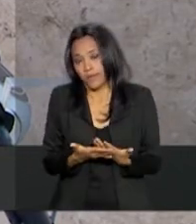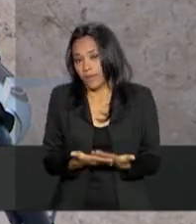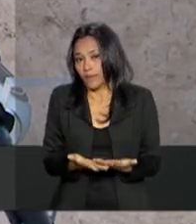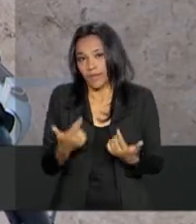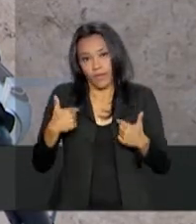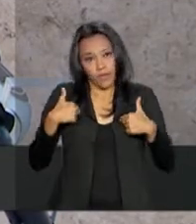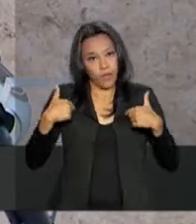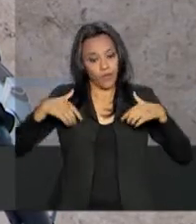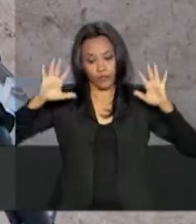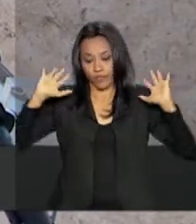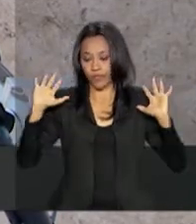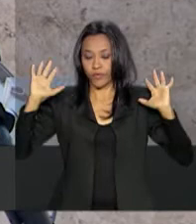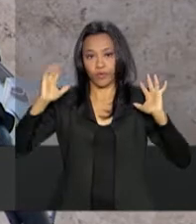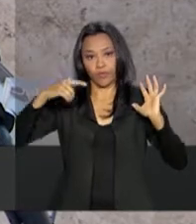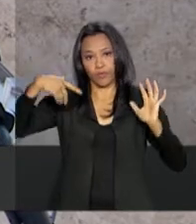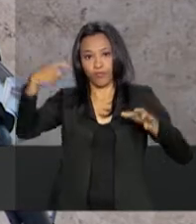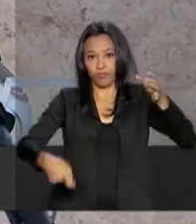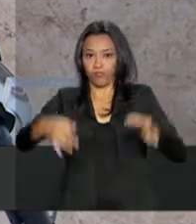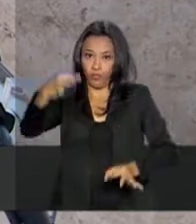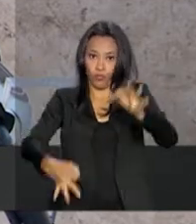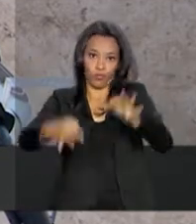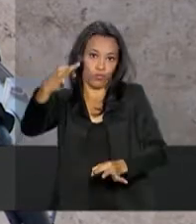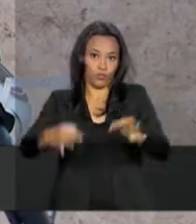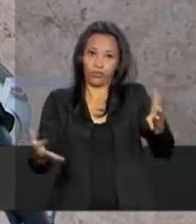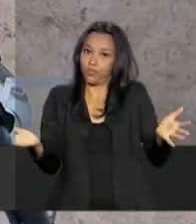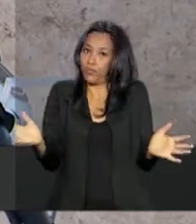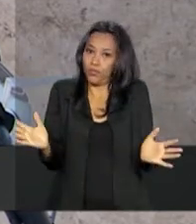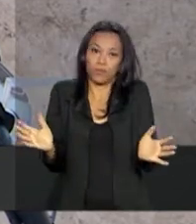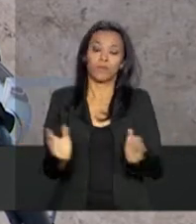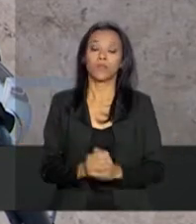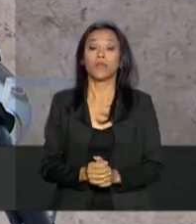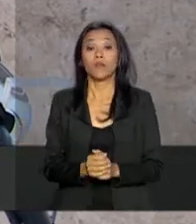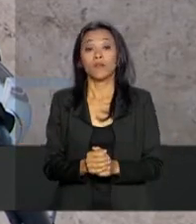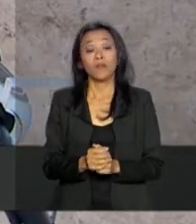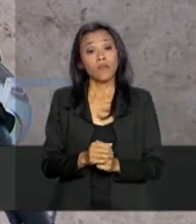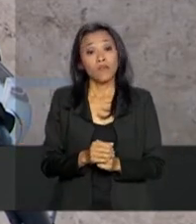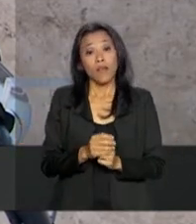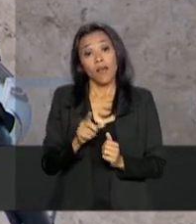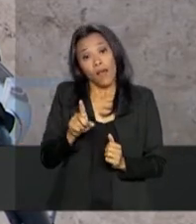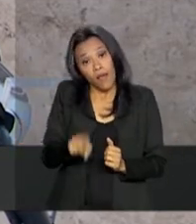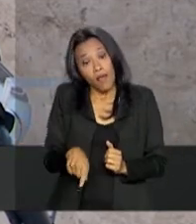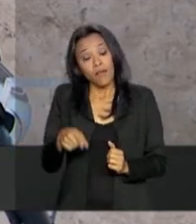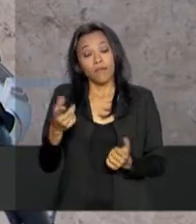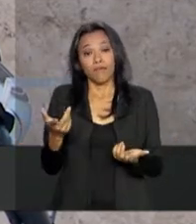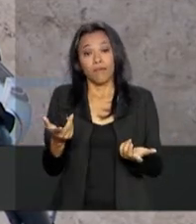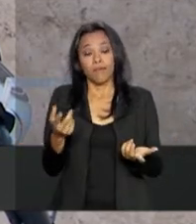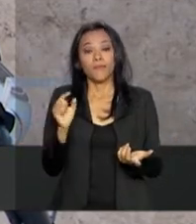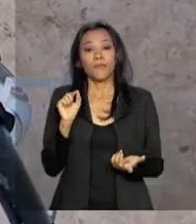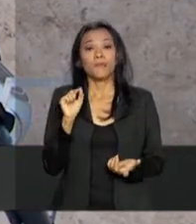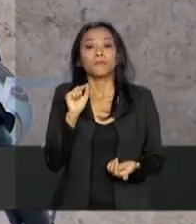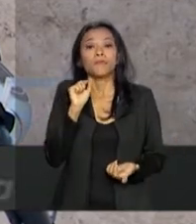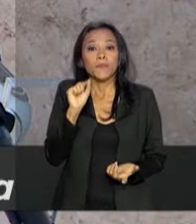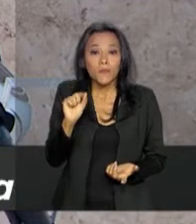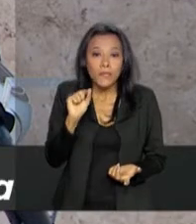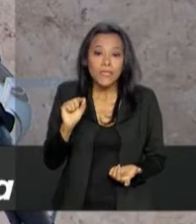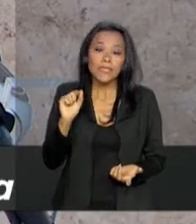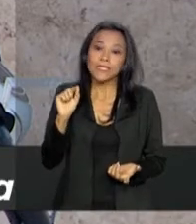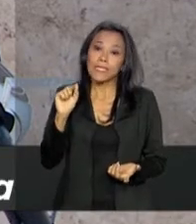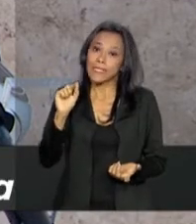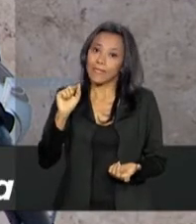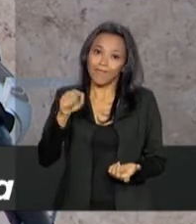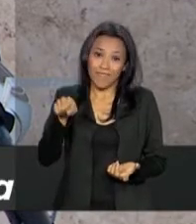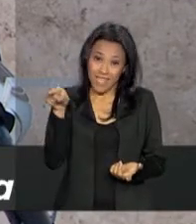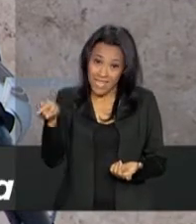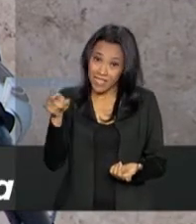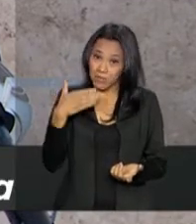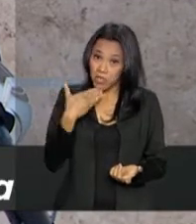Eu não sou jurista, mas não vejo... Além disso, não é uma situação... É uma solução que não ajuda em